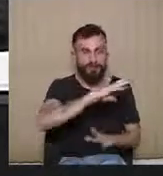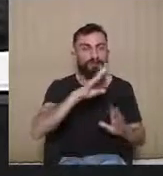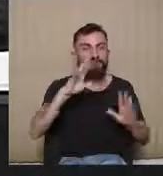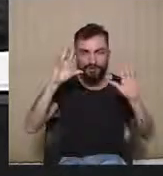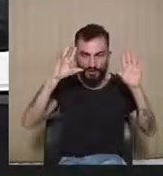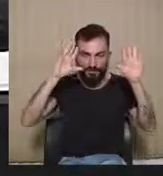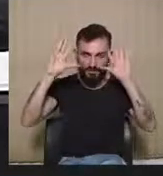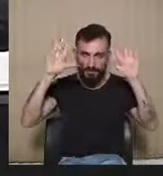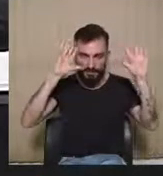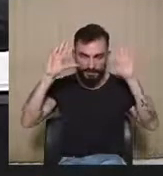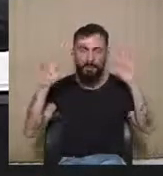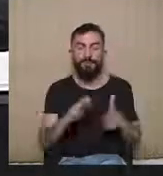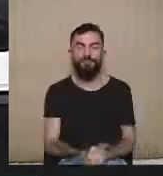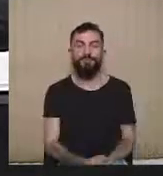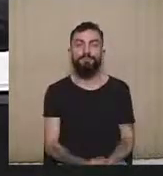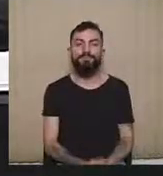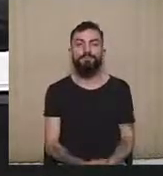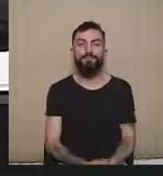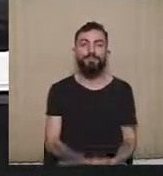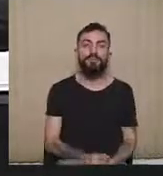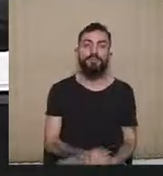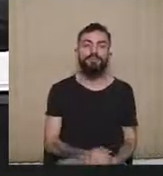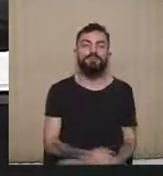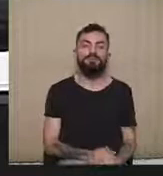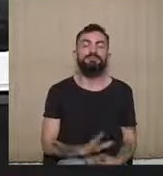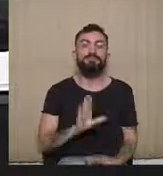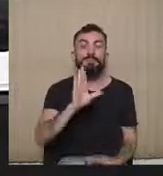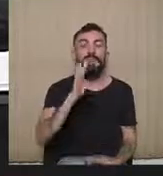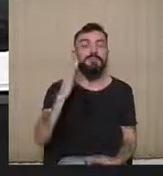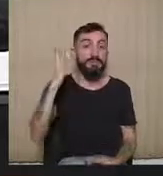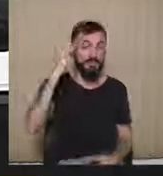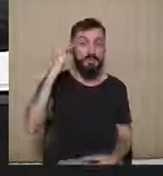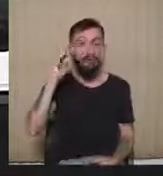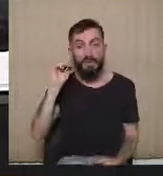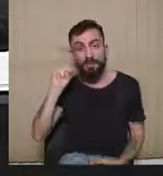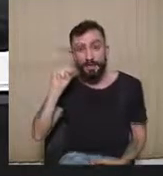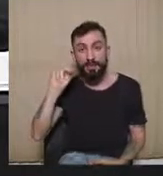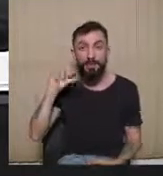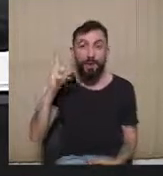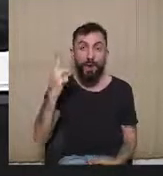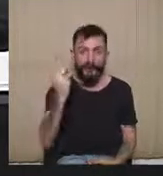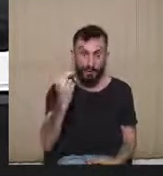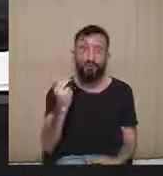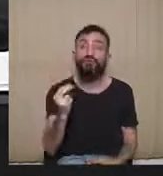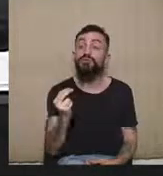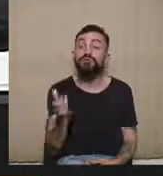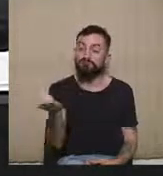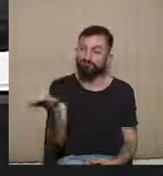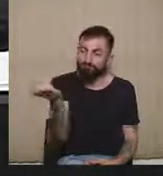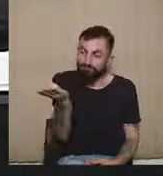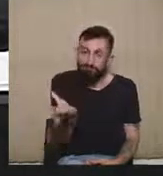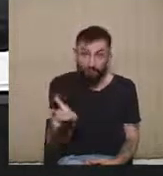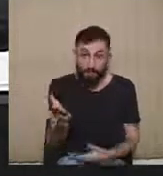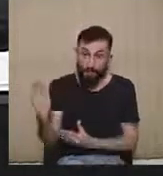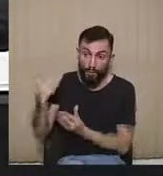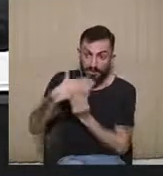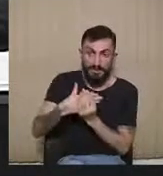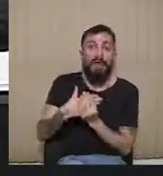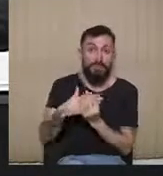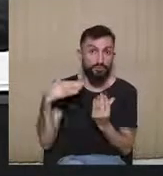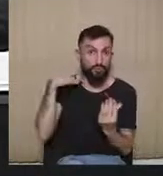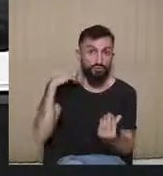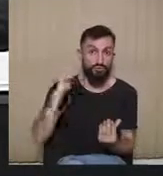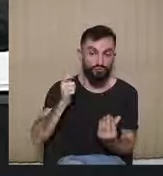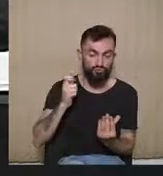eu acho que antes de chegar o momento de o processo estar em condição de estar na mão do juiz para ele sentenciar, é importante a gente